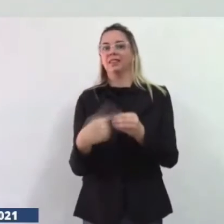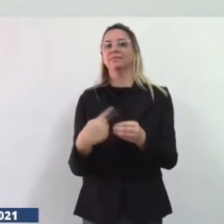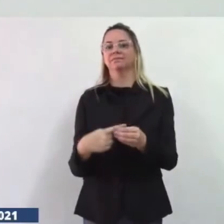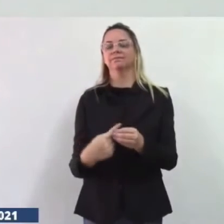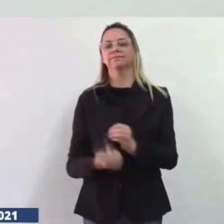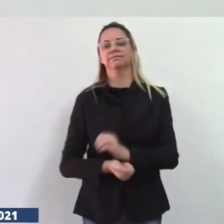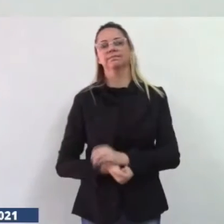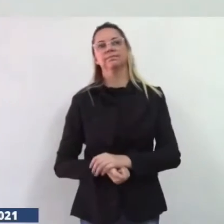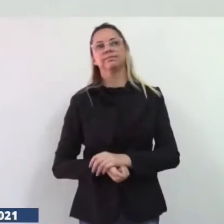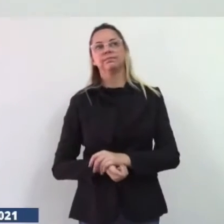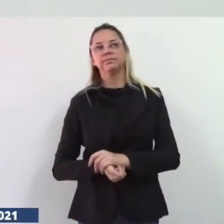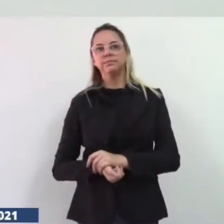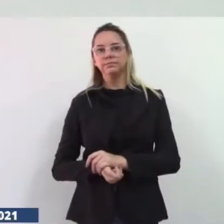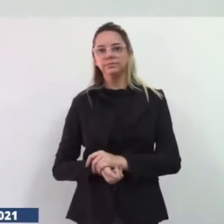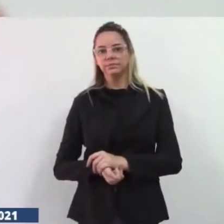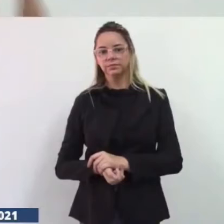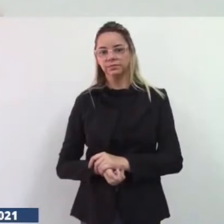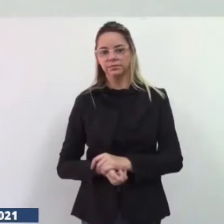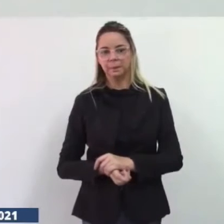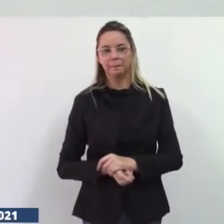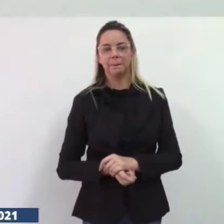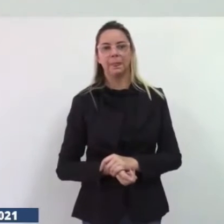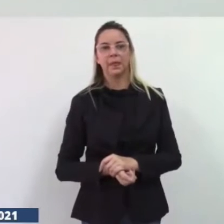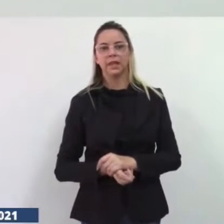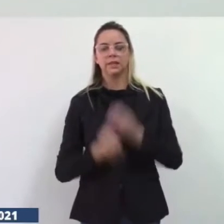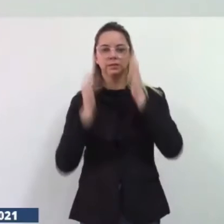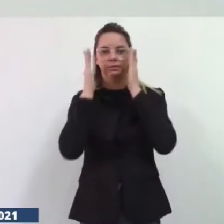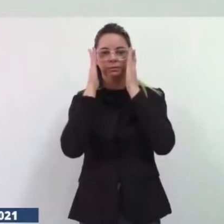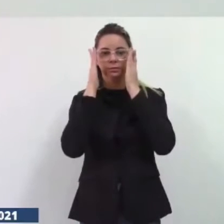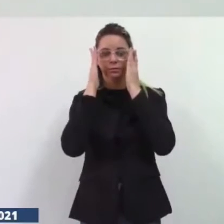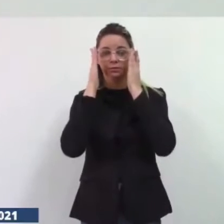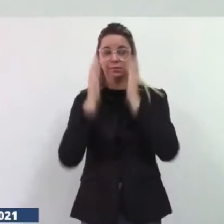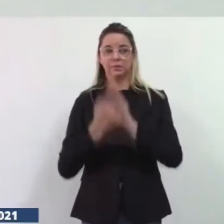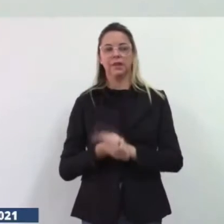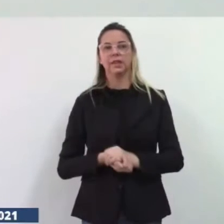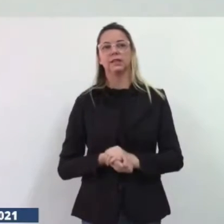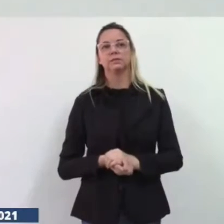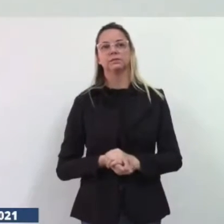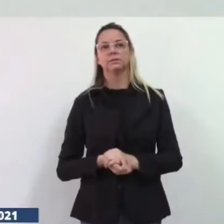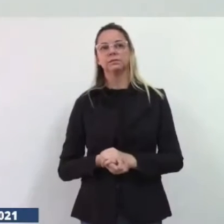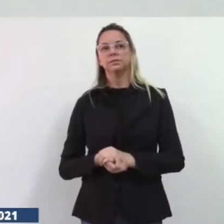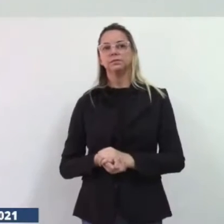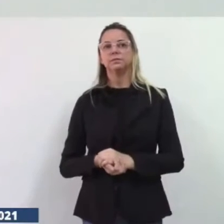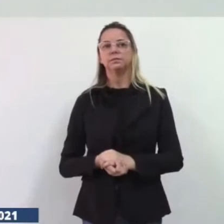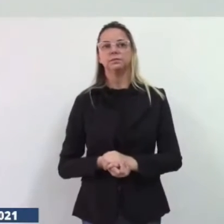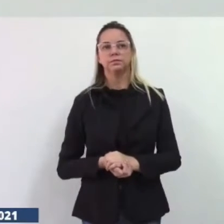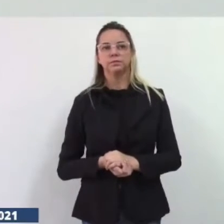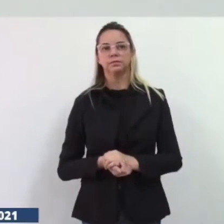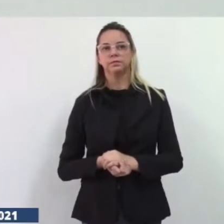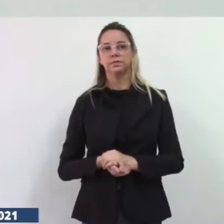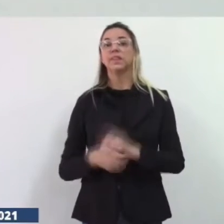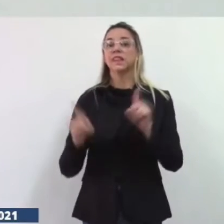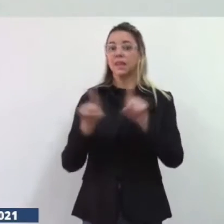e colocando aqui como foi o meu